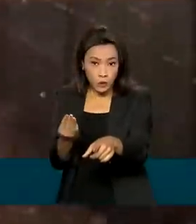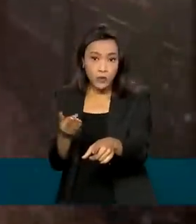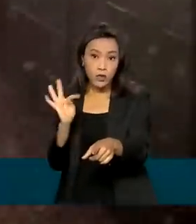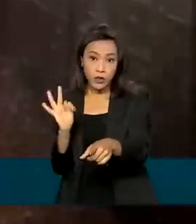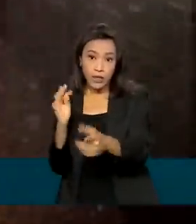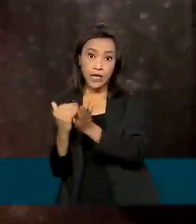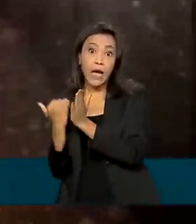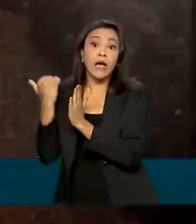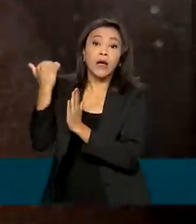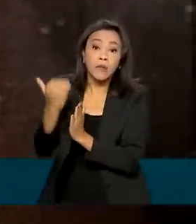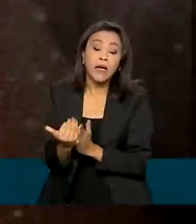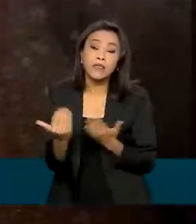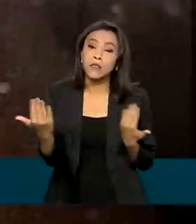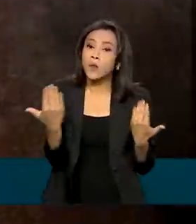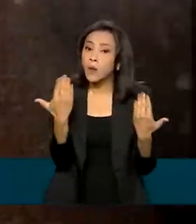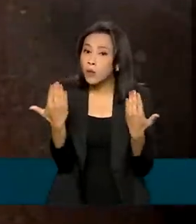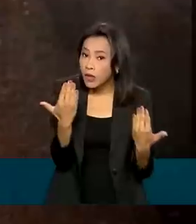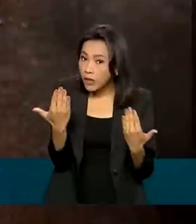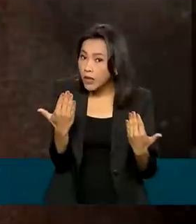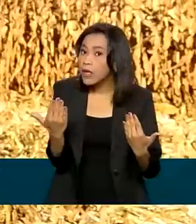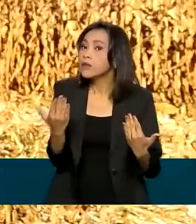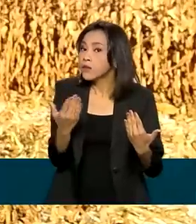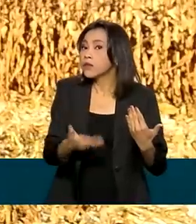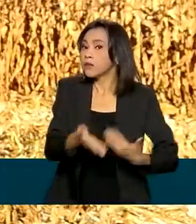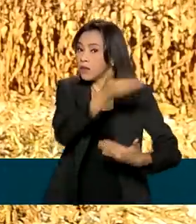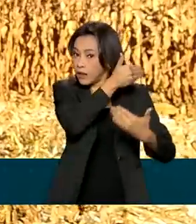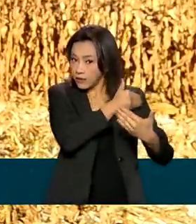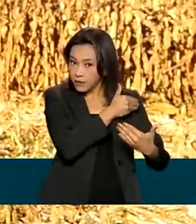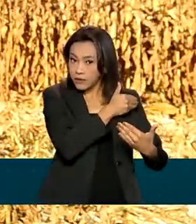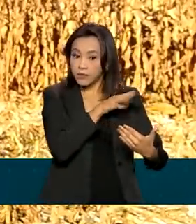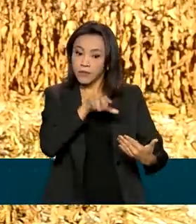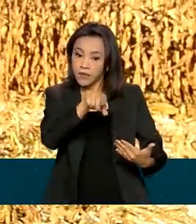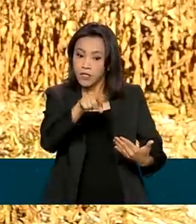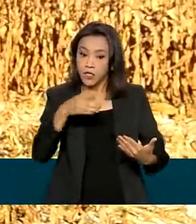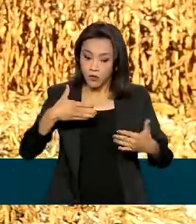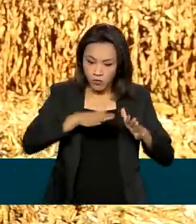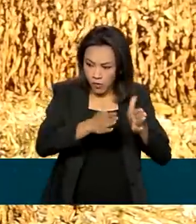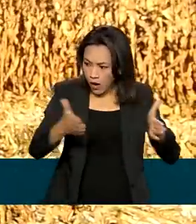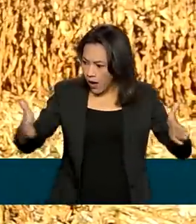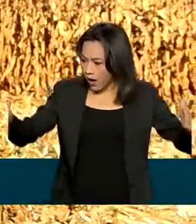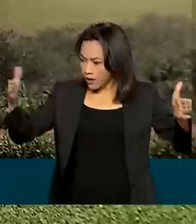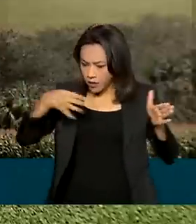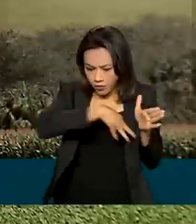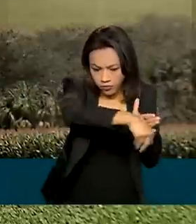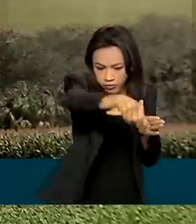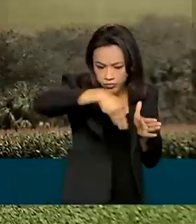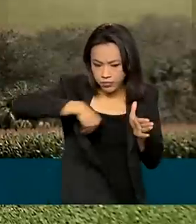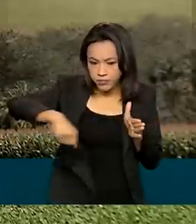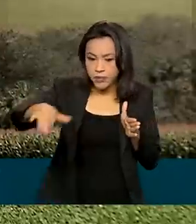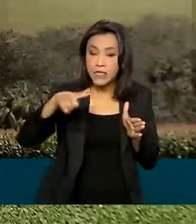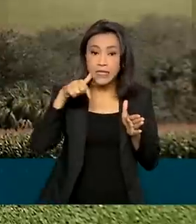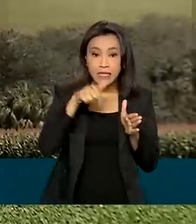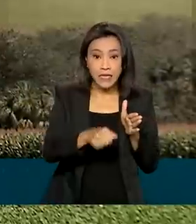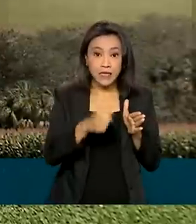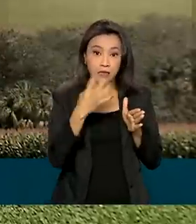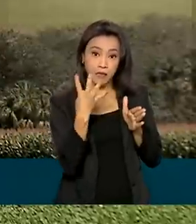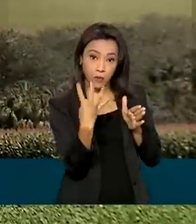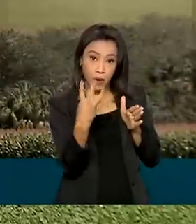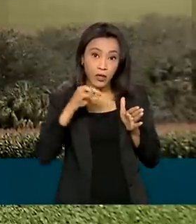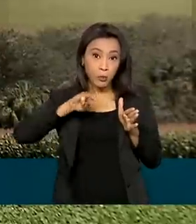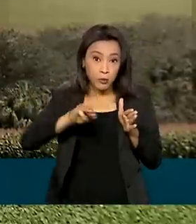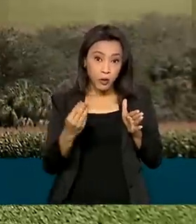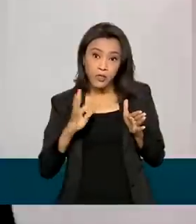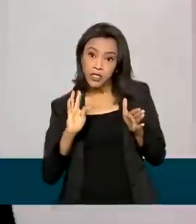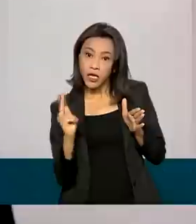mais em comparação ao ciclo passado, com uma área plantada estimada em 74 milhões